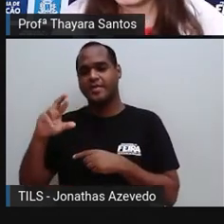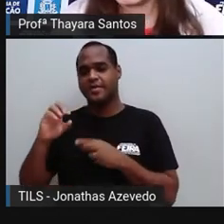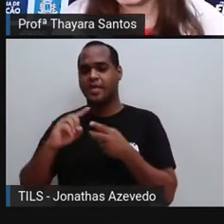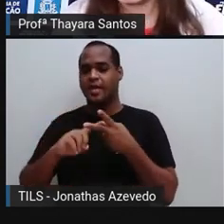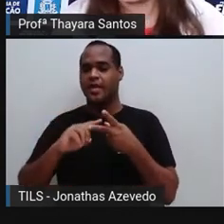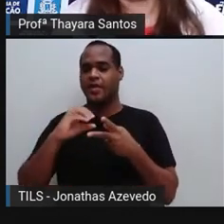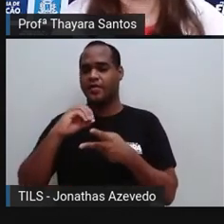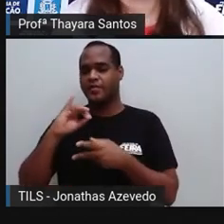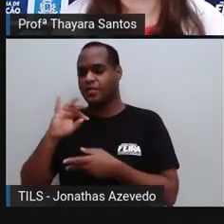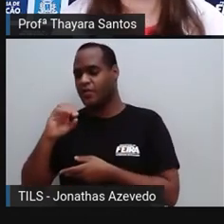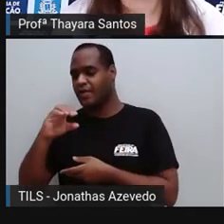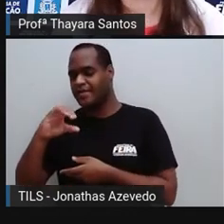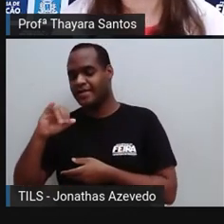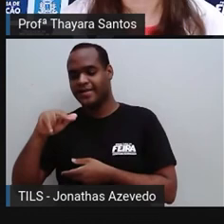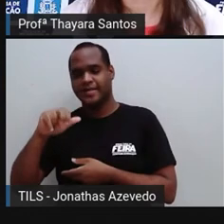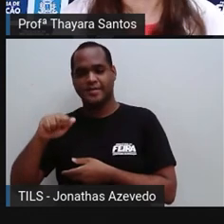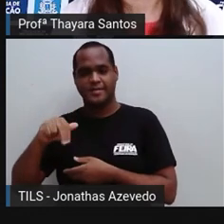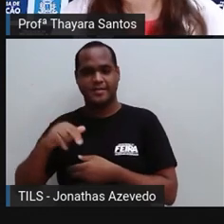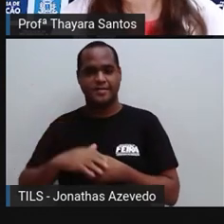ocitocina.